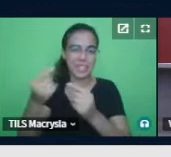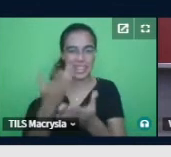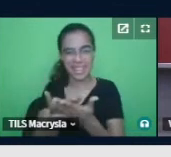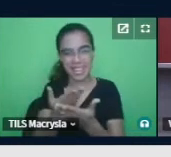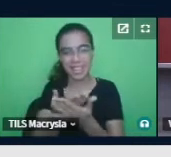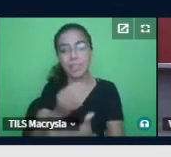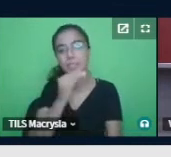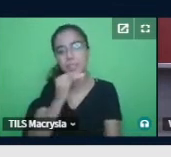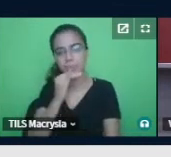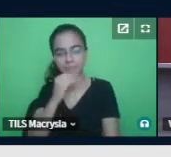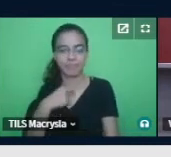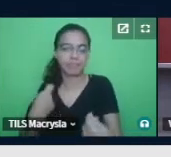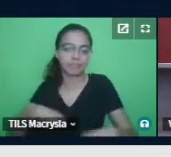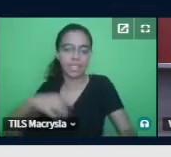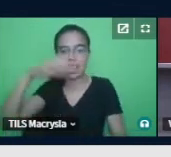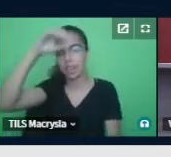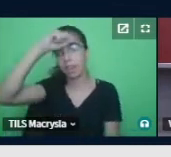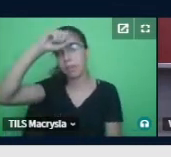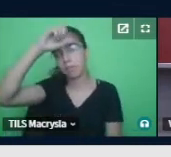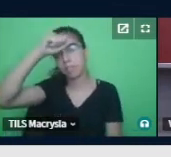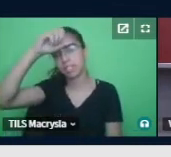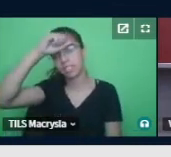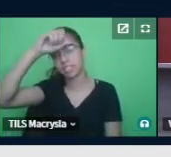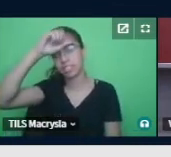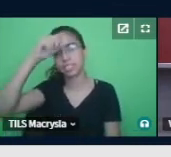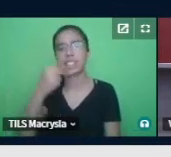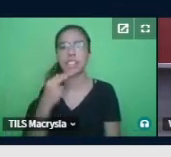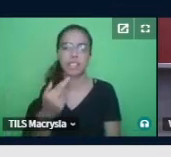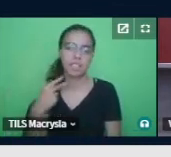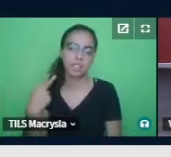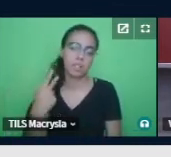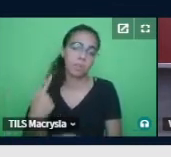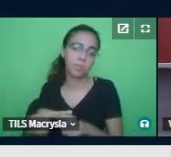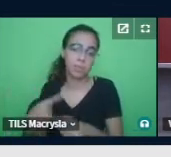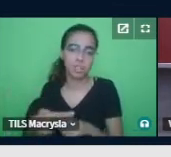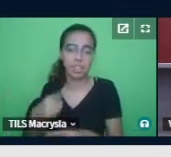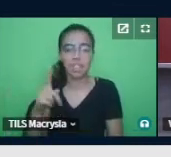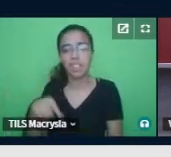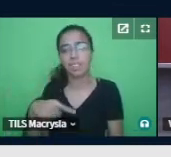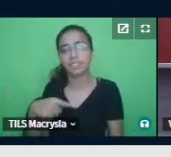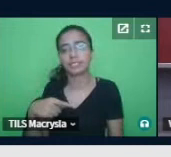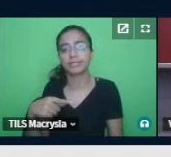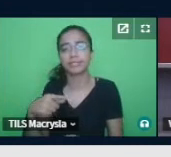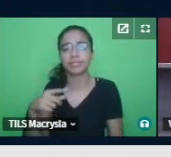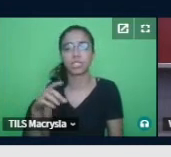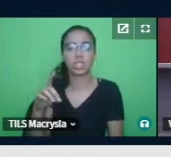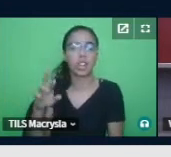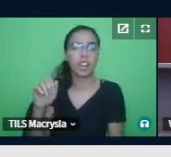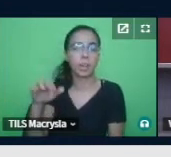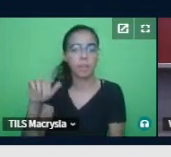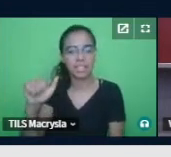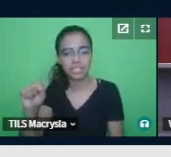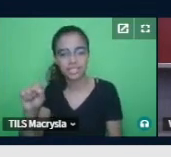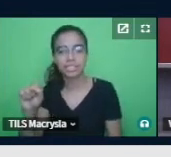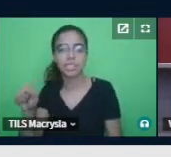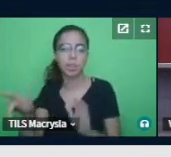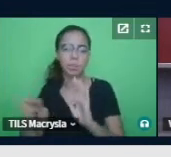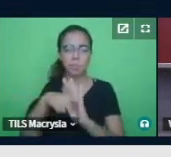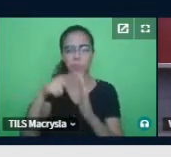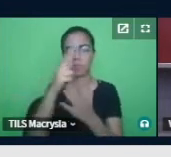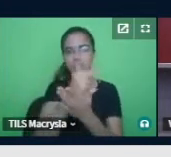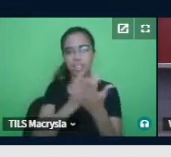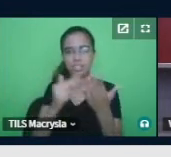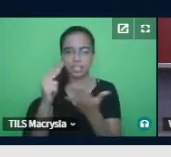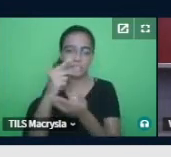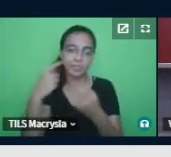inglês, porque, tipo, às vezes tem doramas ou animes, só que tem legenda em inglês, né, eu vou precisar saber de inglês